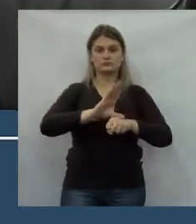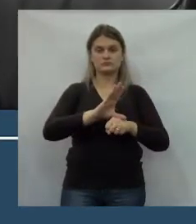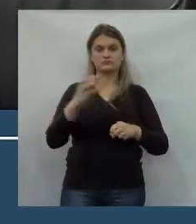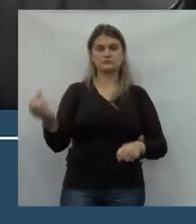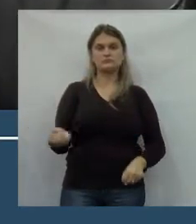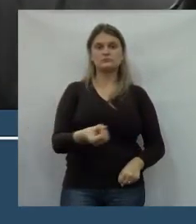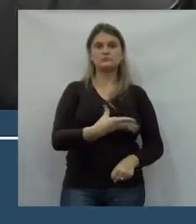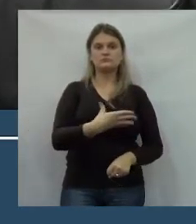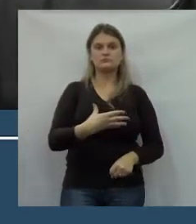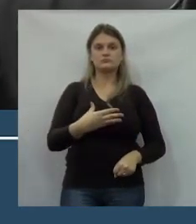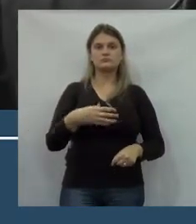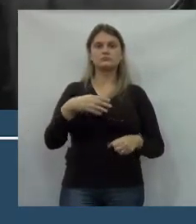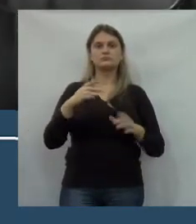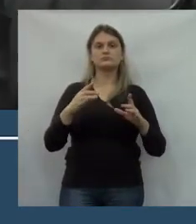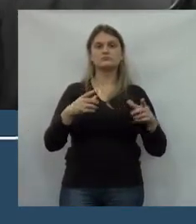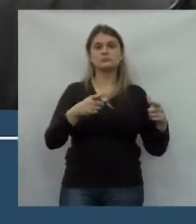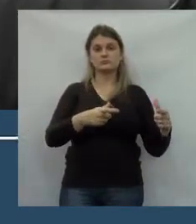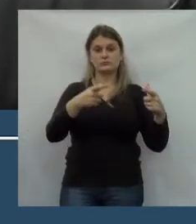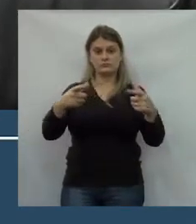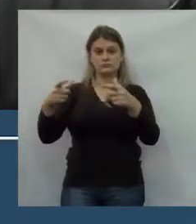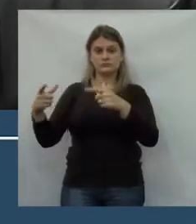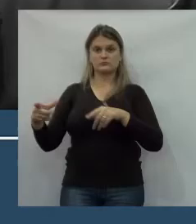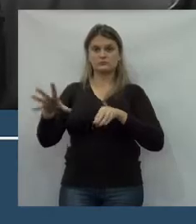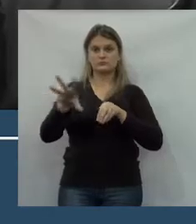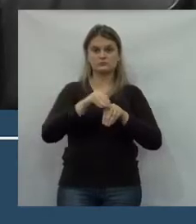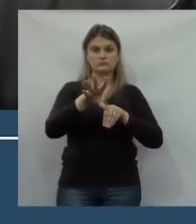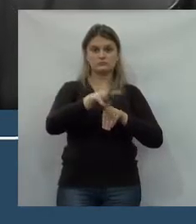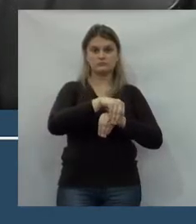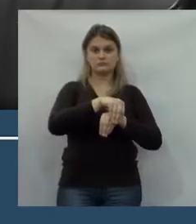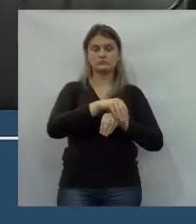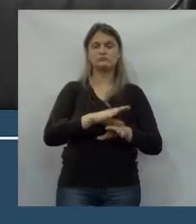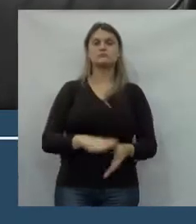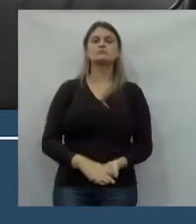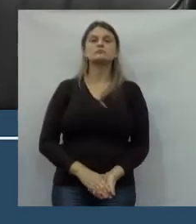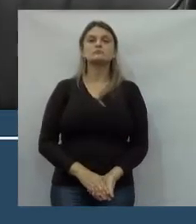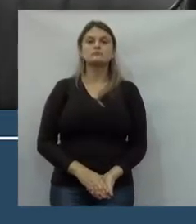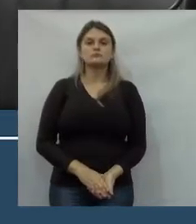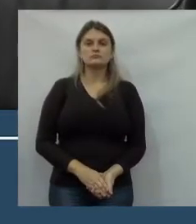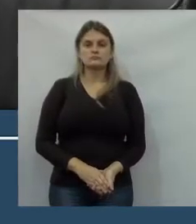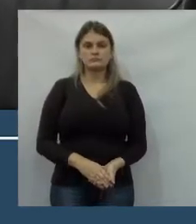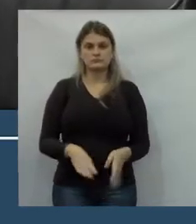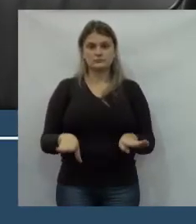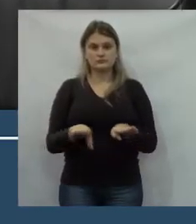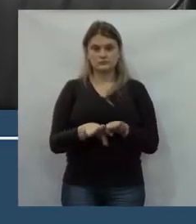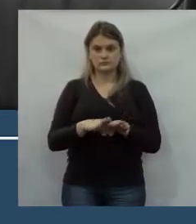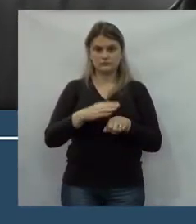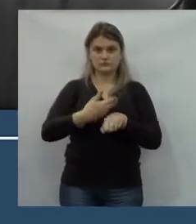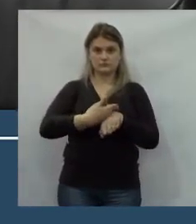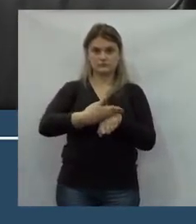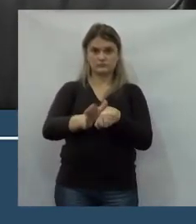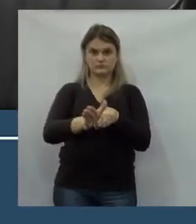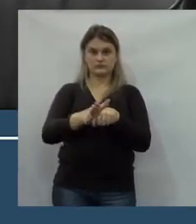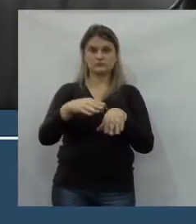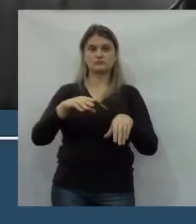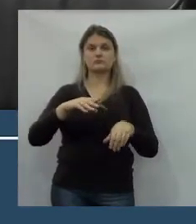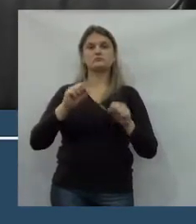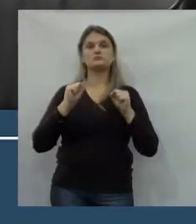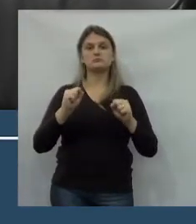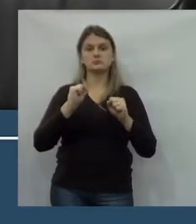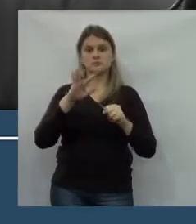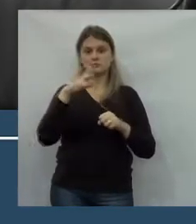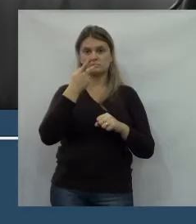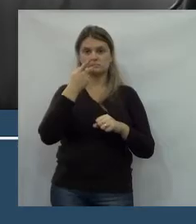e novas áreas de conhecimento. Além disso, o